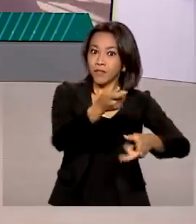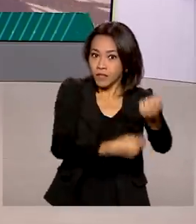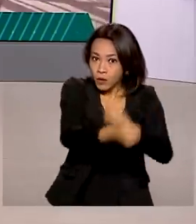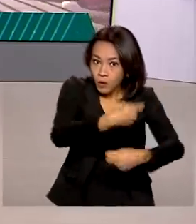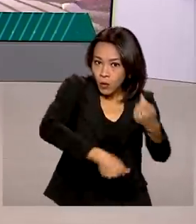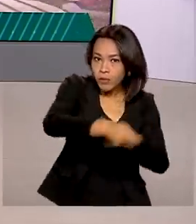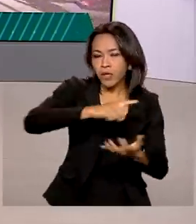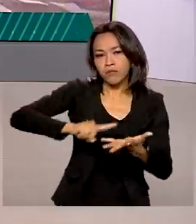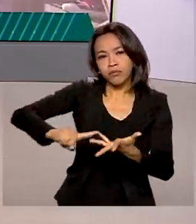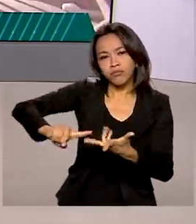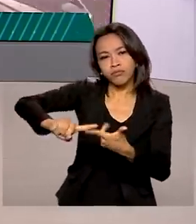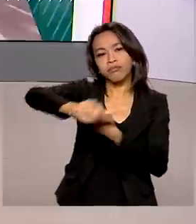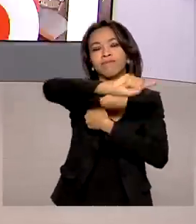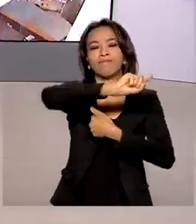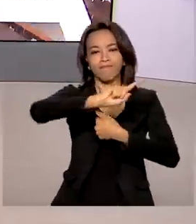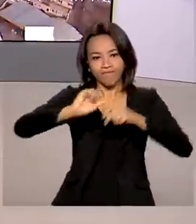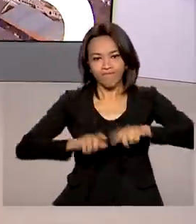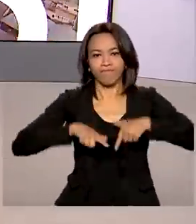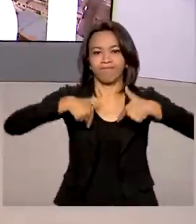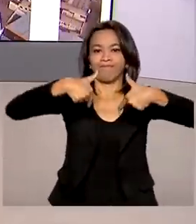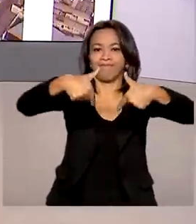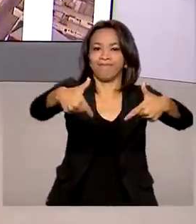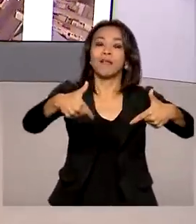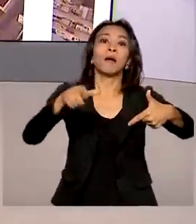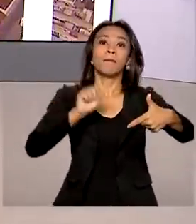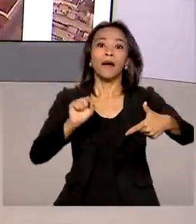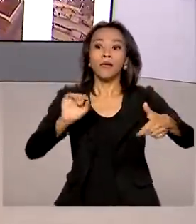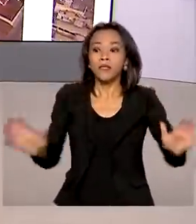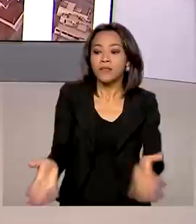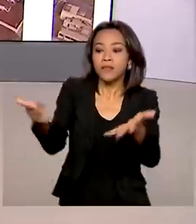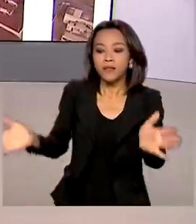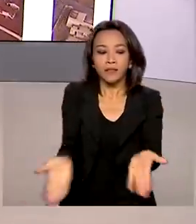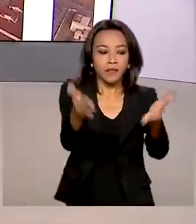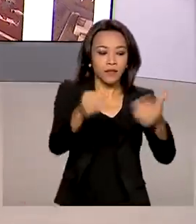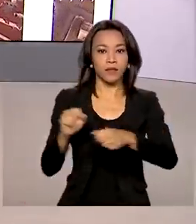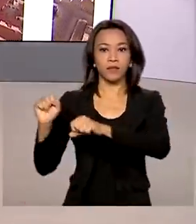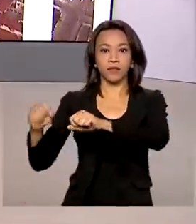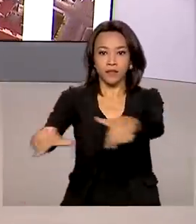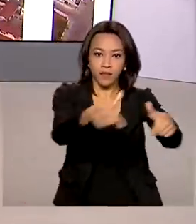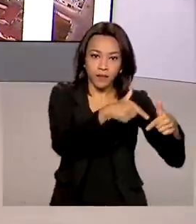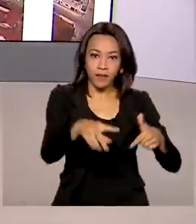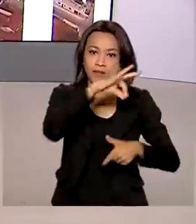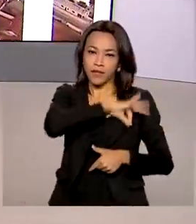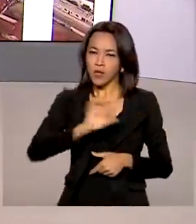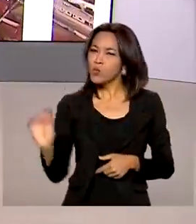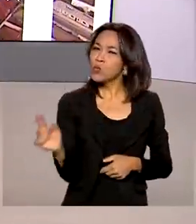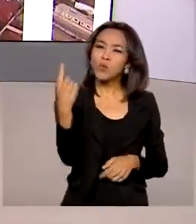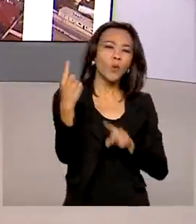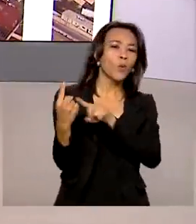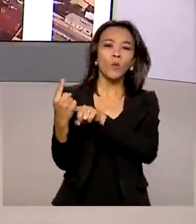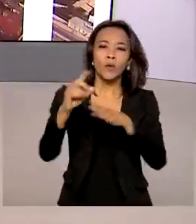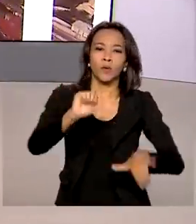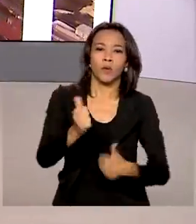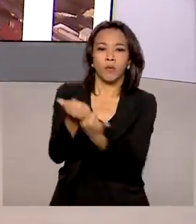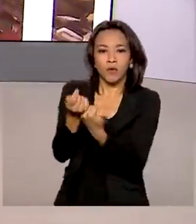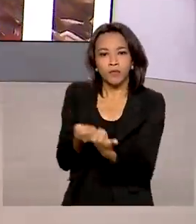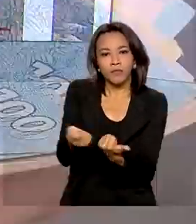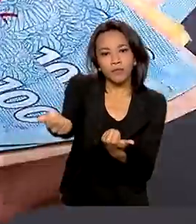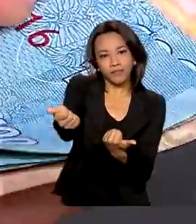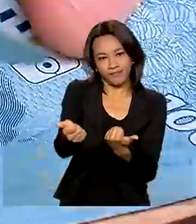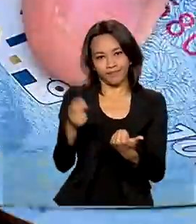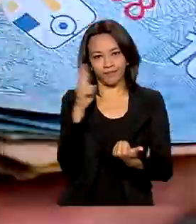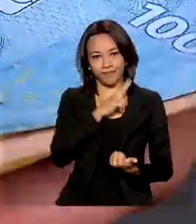ações foram colocadas em prática para incentivar a geração de emprego e renda. Uma delas foi o auxílio emergencial.